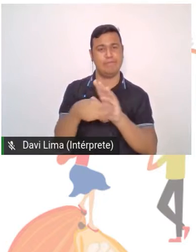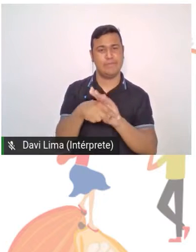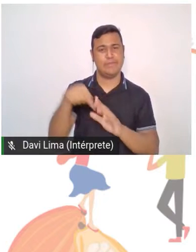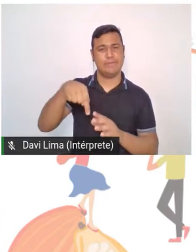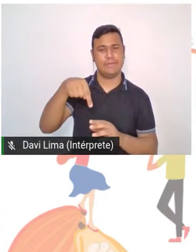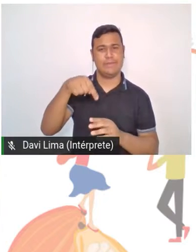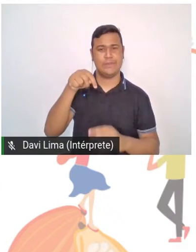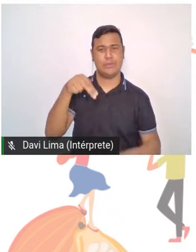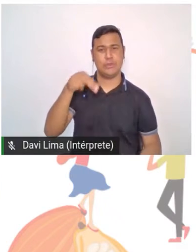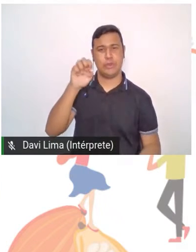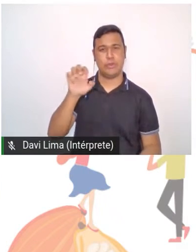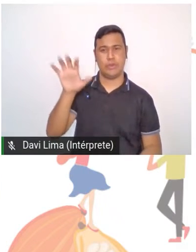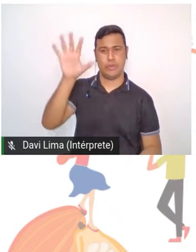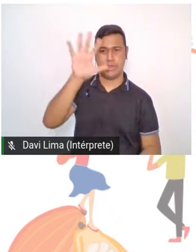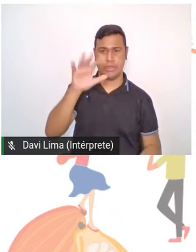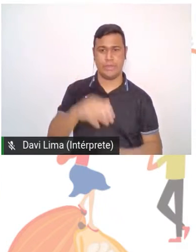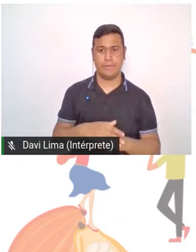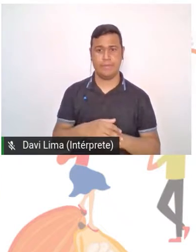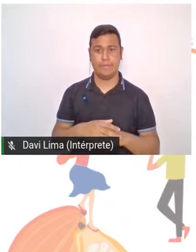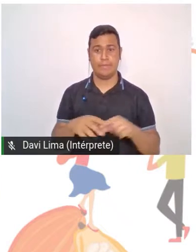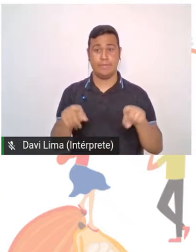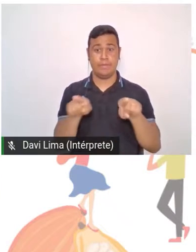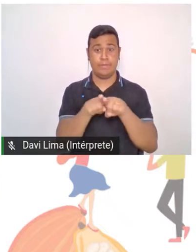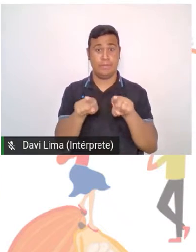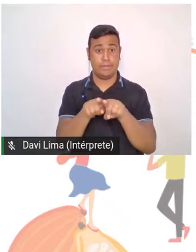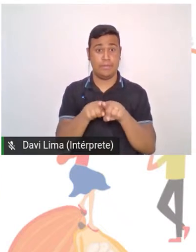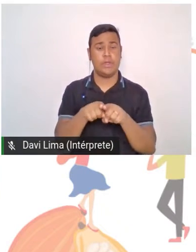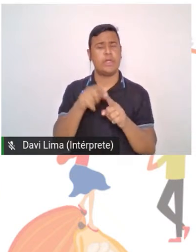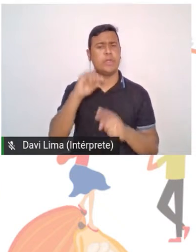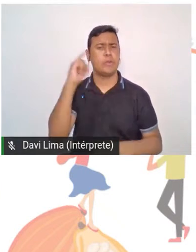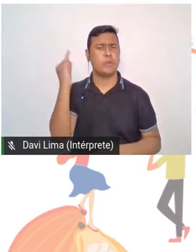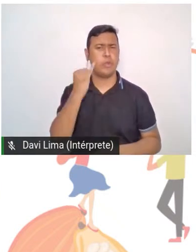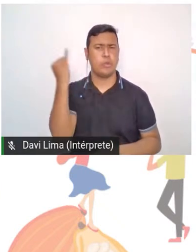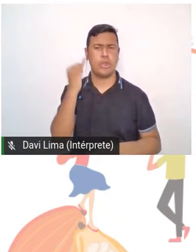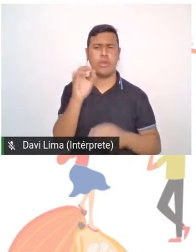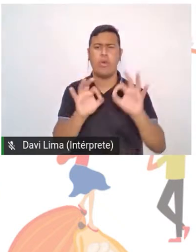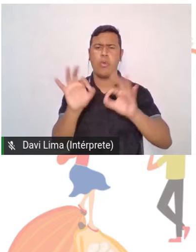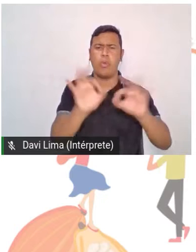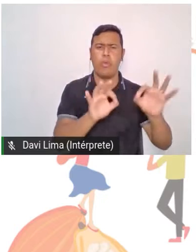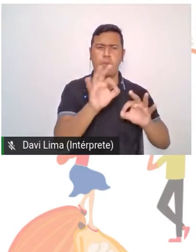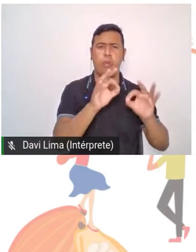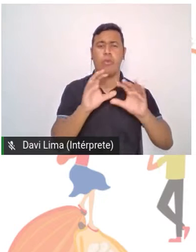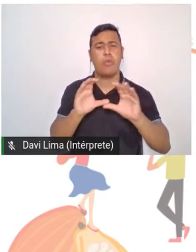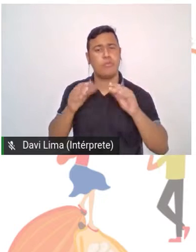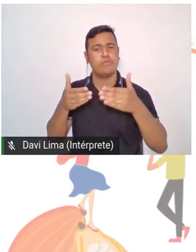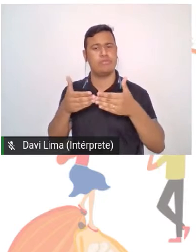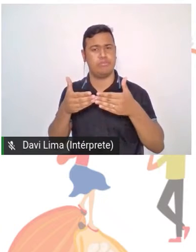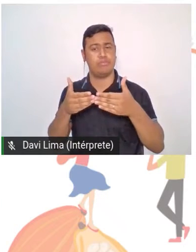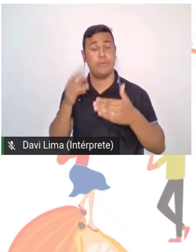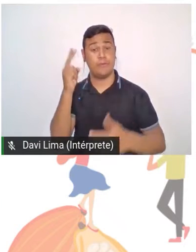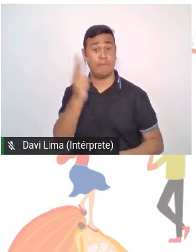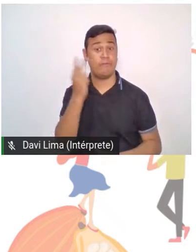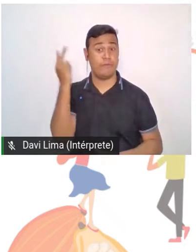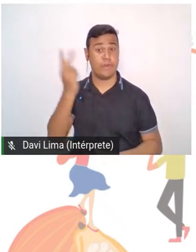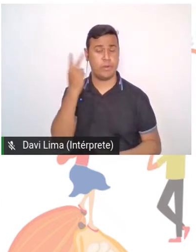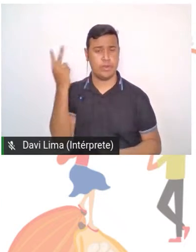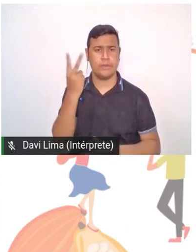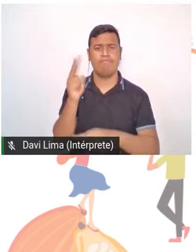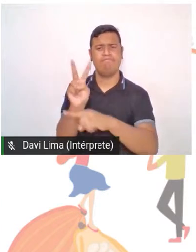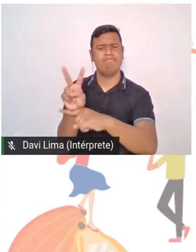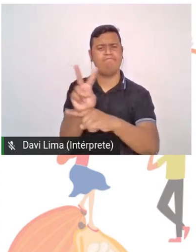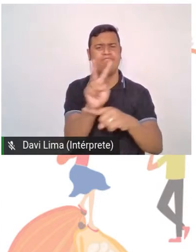maracujá da caatinga e a importância da organização comunitária para a valorização e preservação da